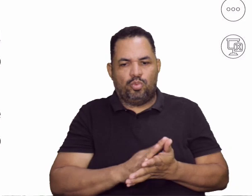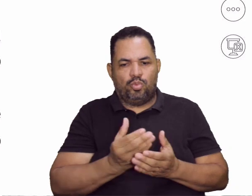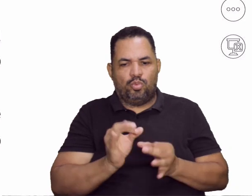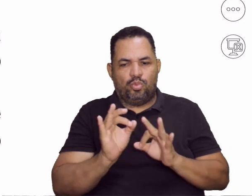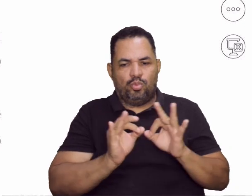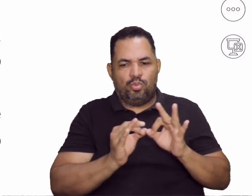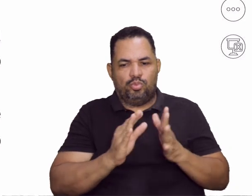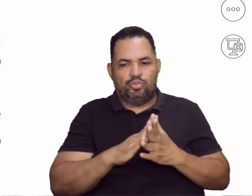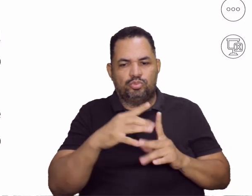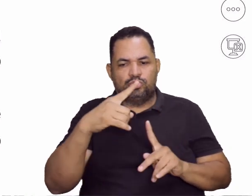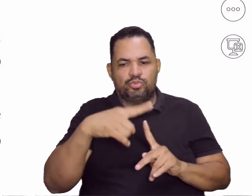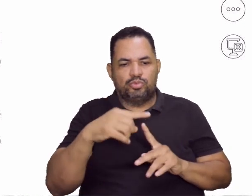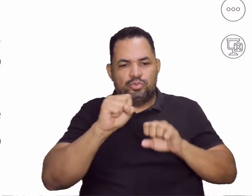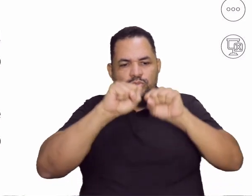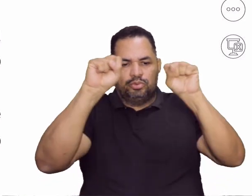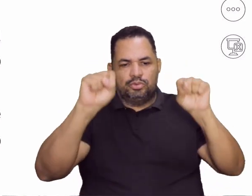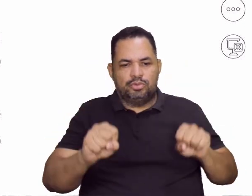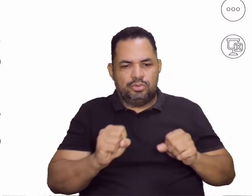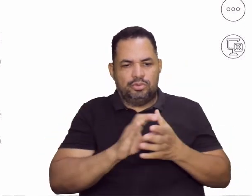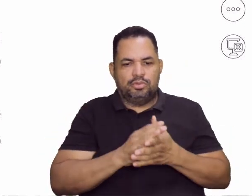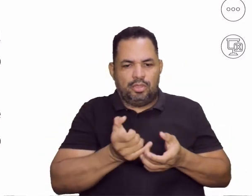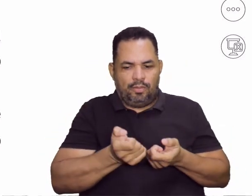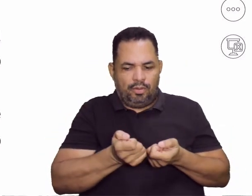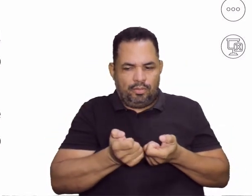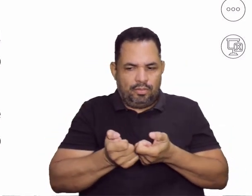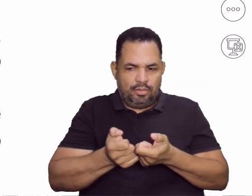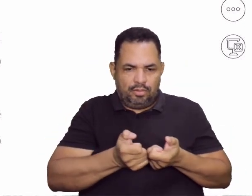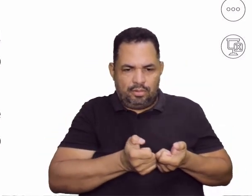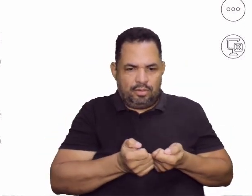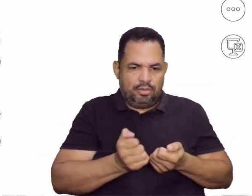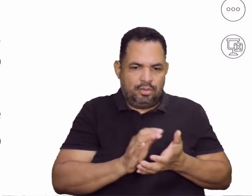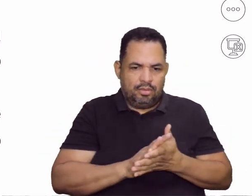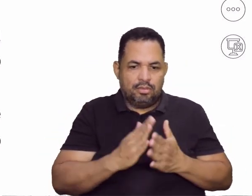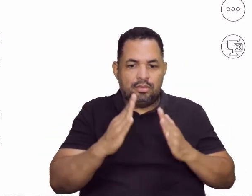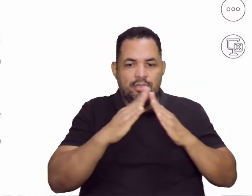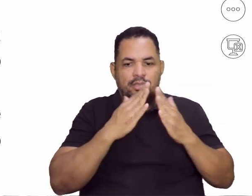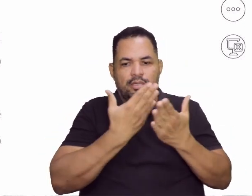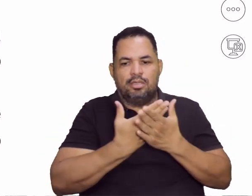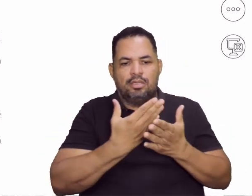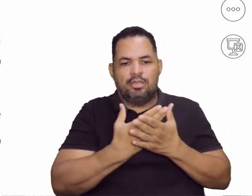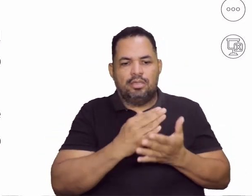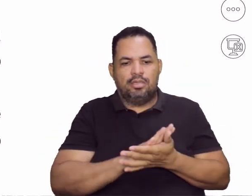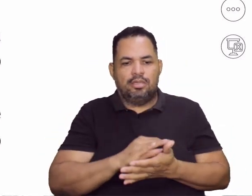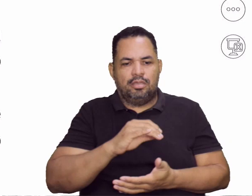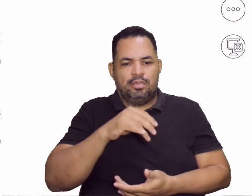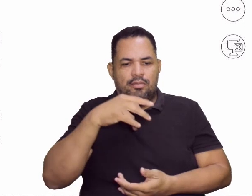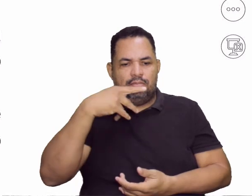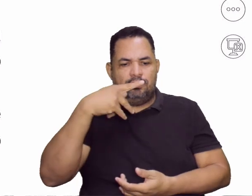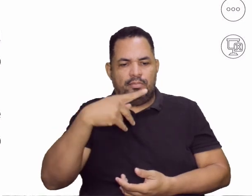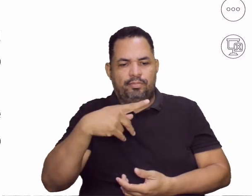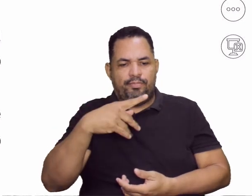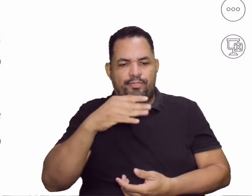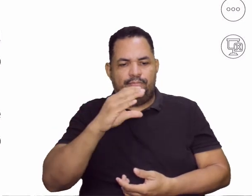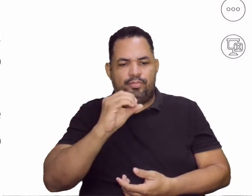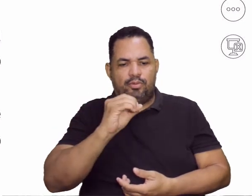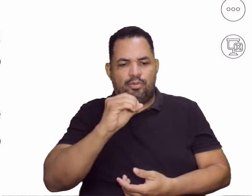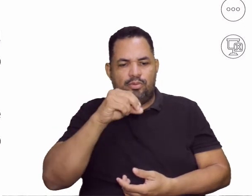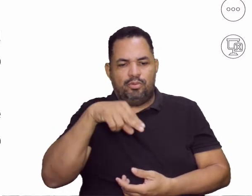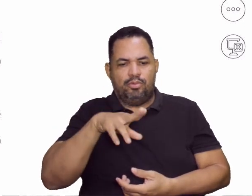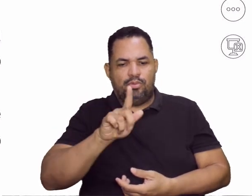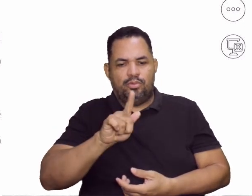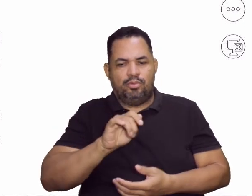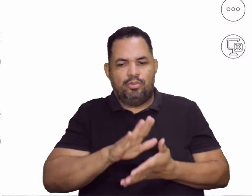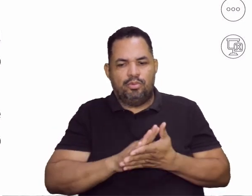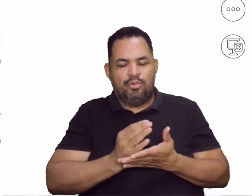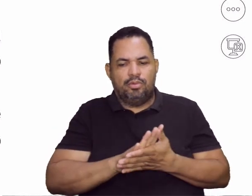doméstico, que pode ser jogado na TV. Em 72, o Pong, que é o primeiro jogo de arcade, que é